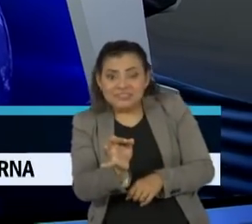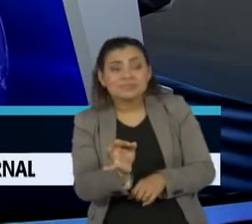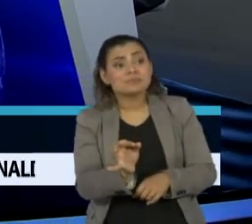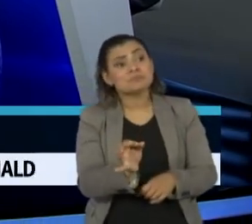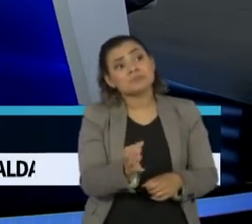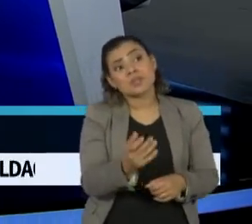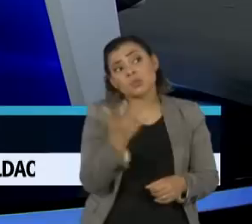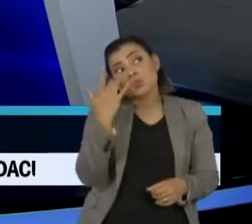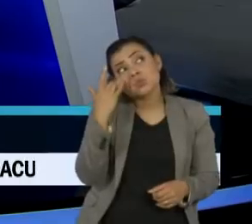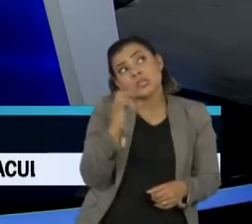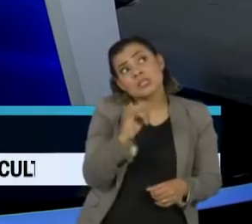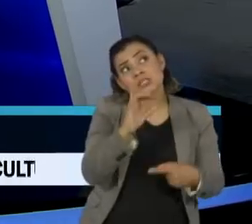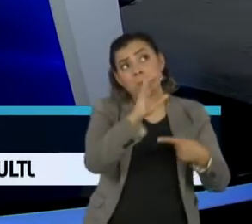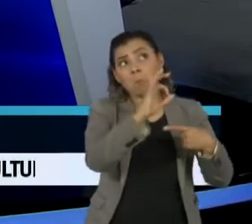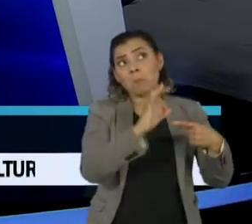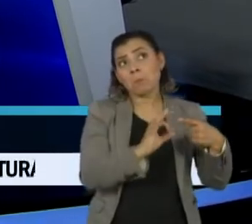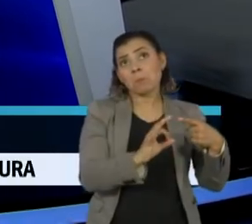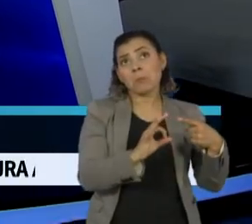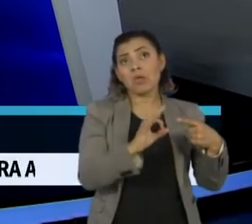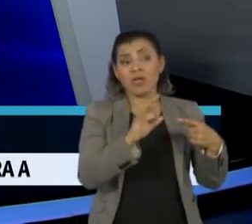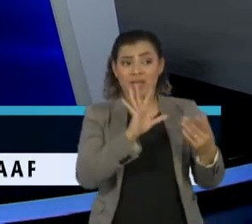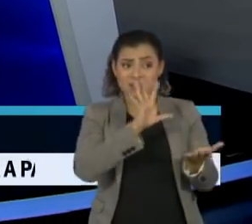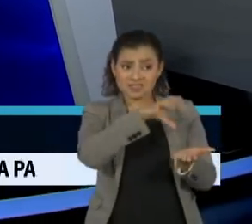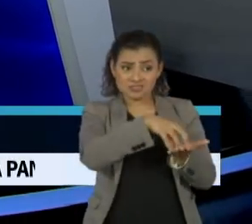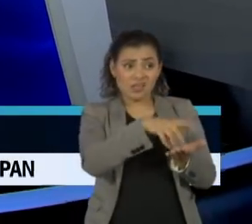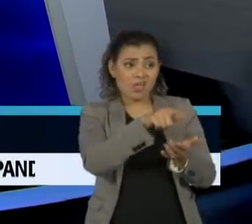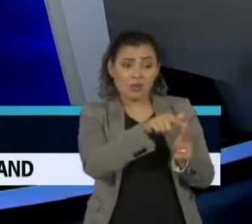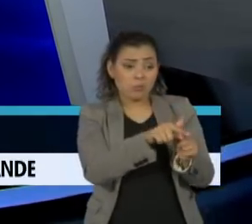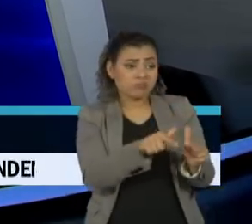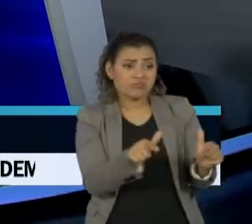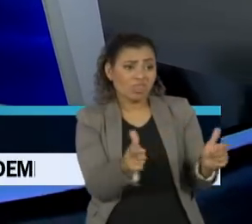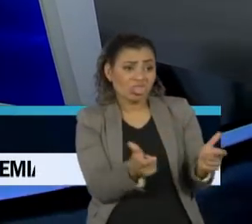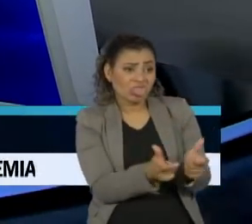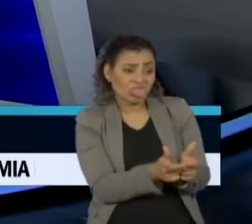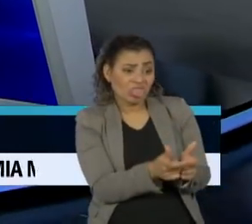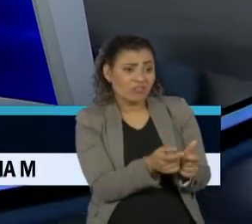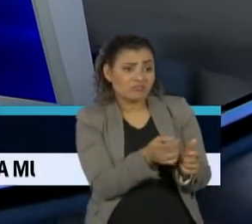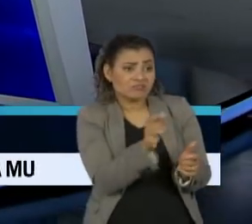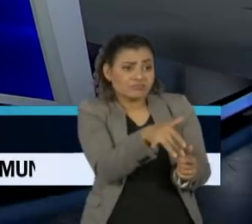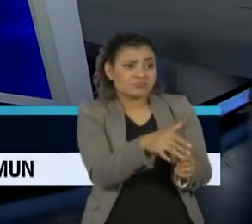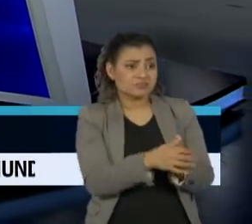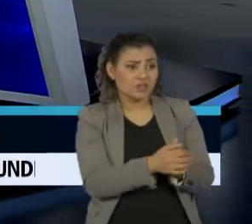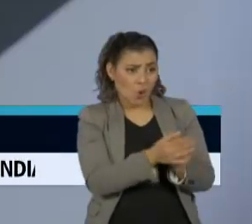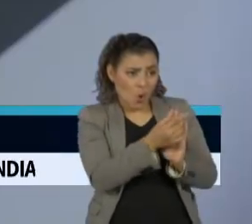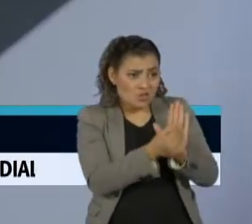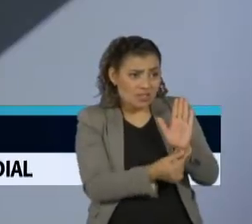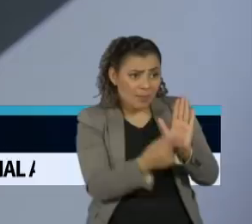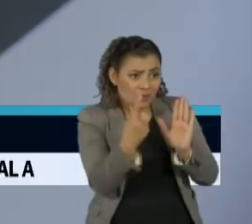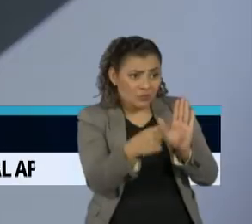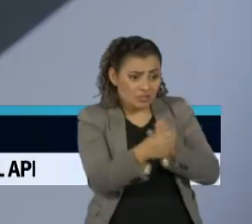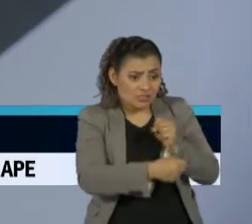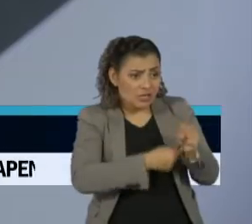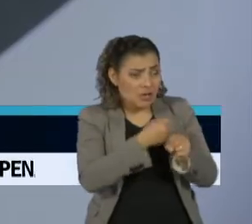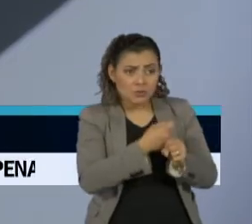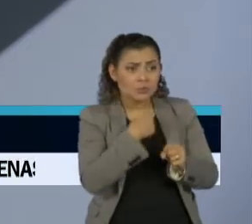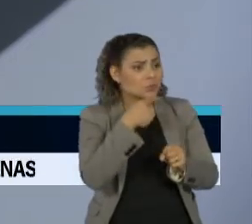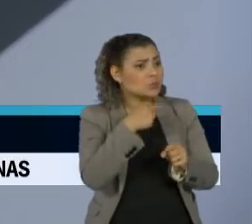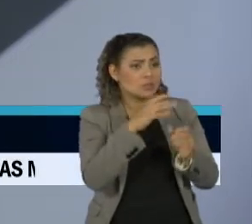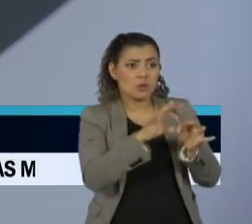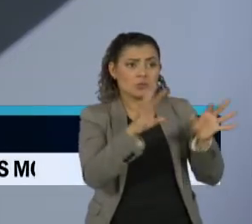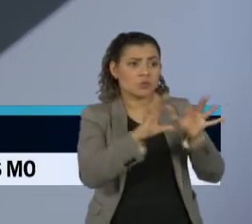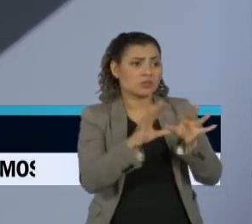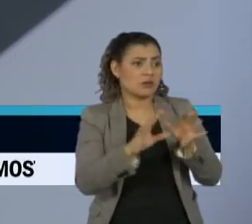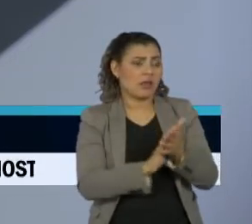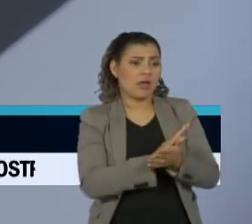Não sei se foi uma saída honrosa, porque é um órgão totalmente esvaziado, né? Assim, nem o orçamento que tinha para esse ano, nada foi liberado,